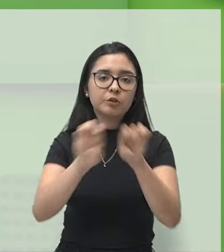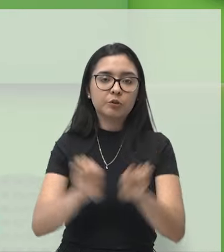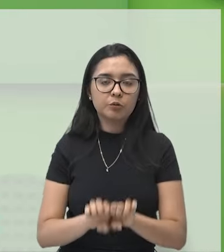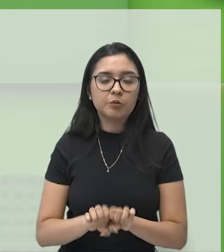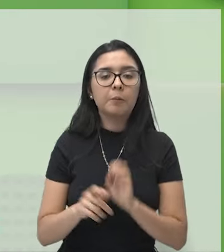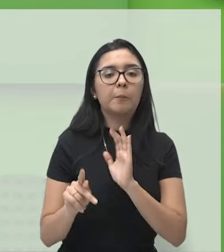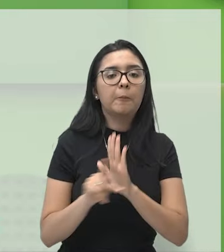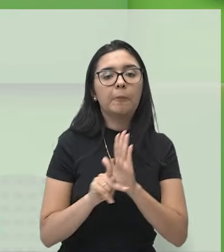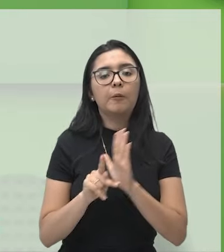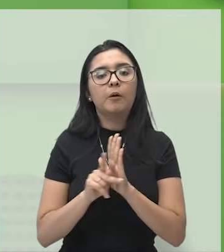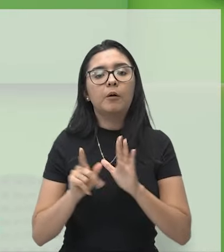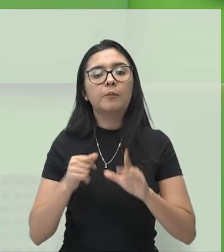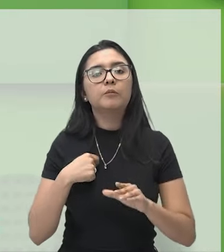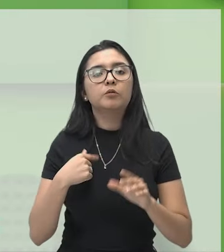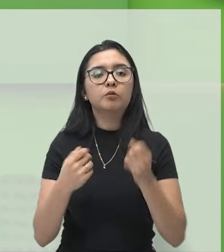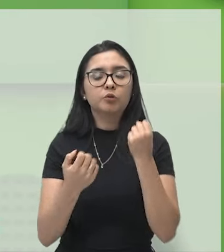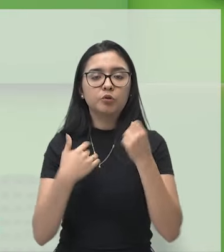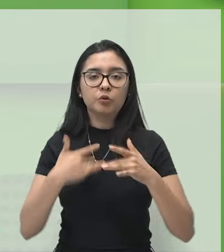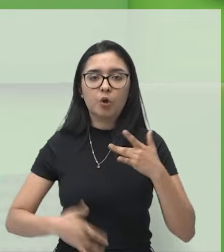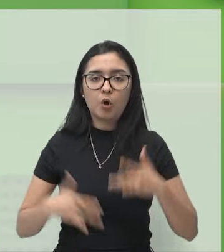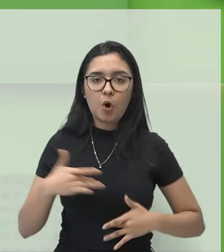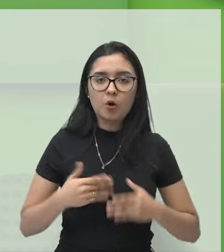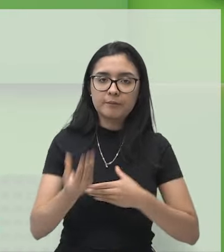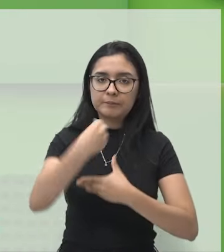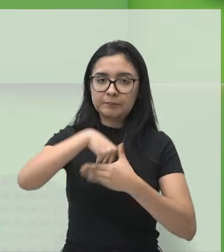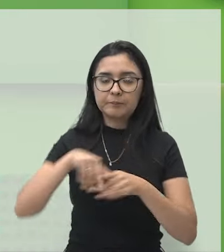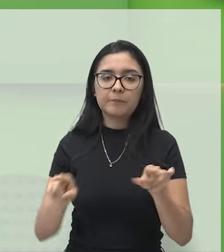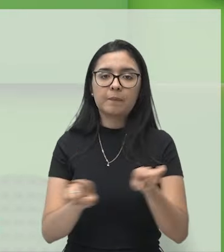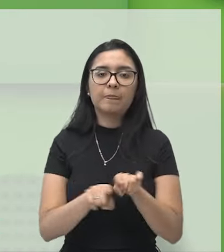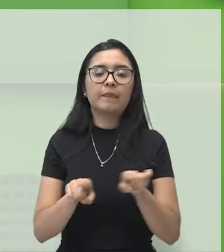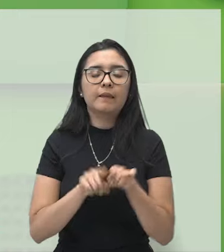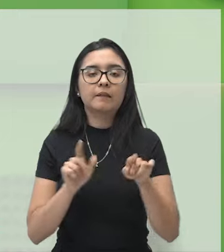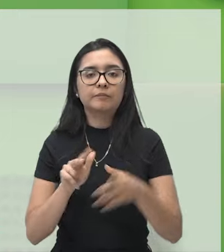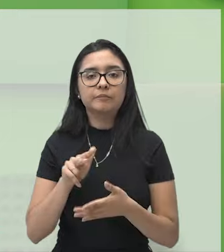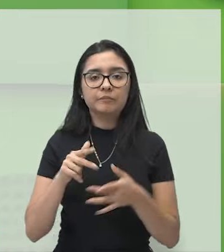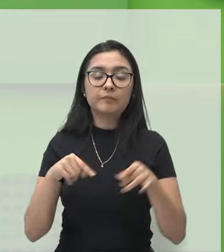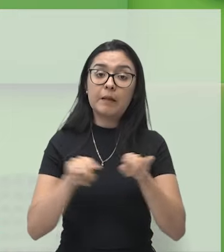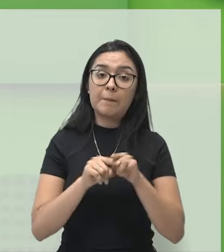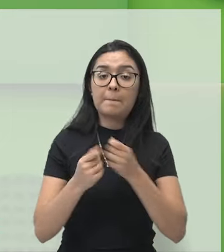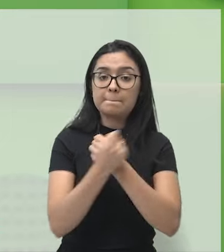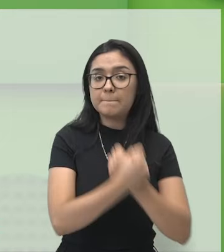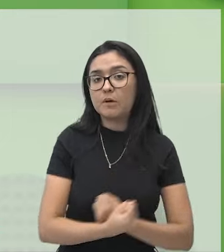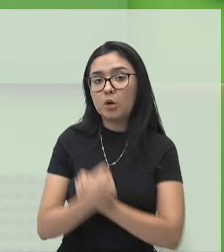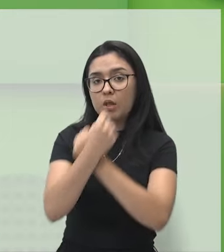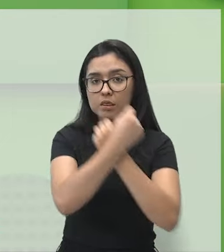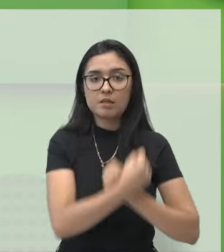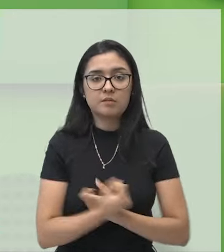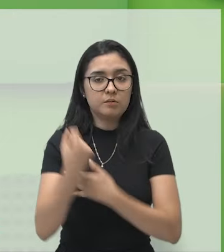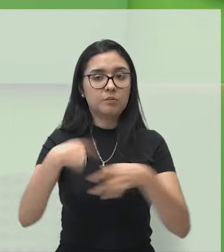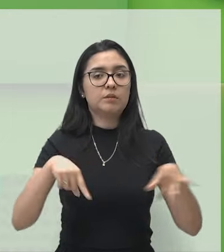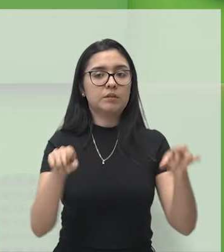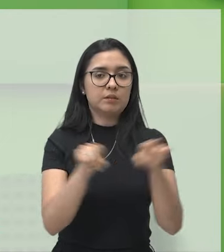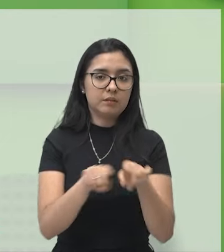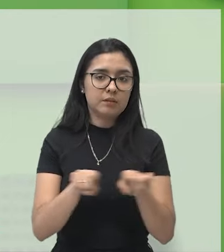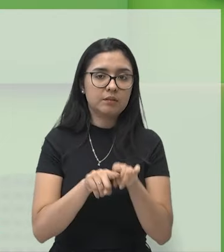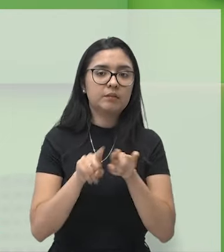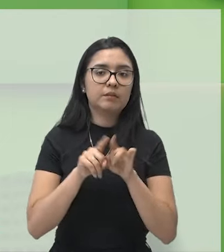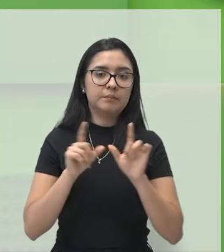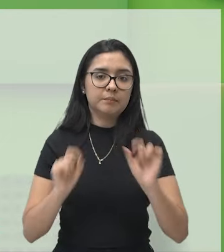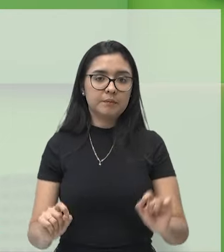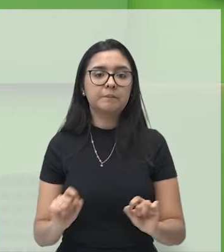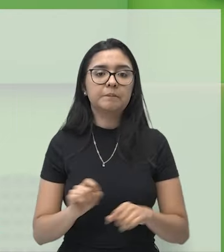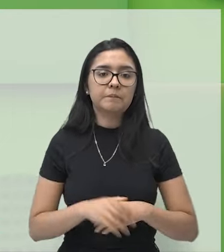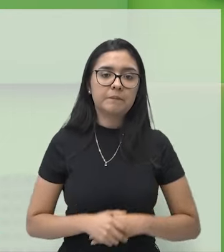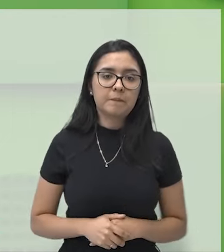nossos órgãos, certo? A posição onde estão, a proteção, oferece aí uma proteção